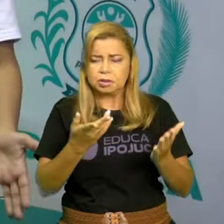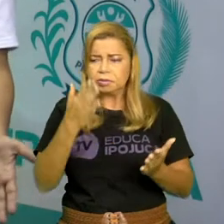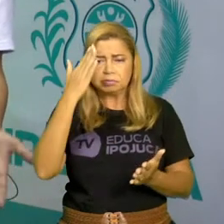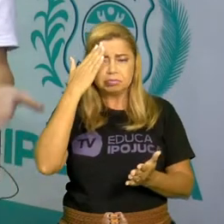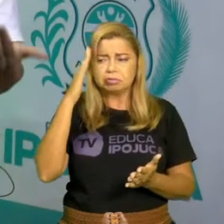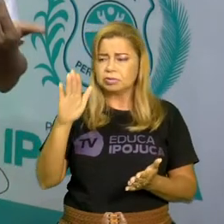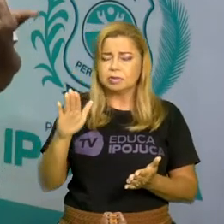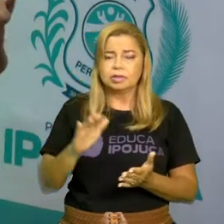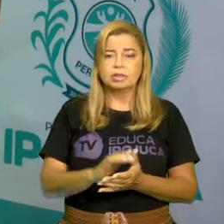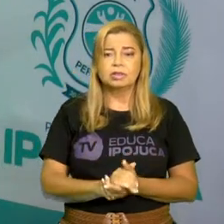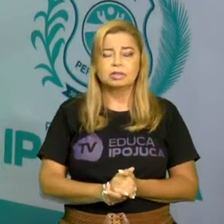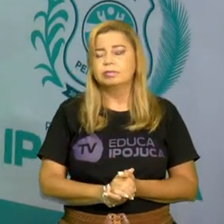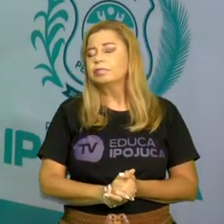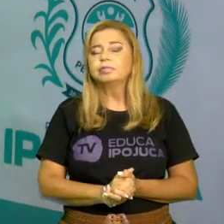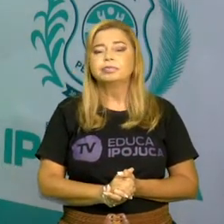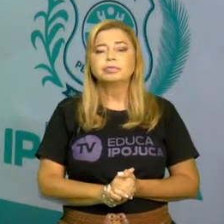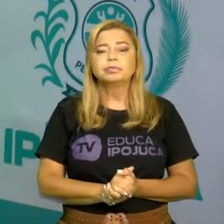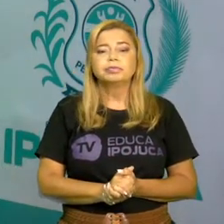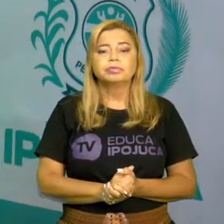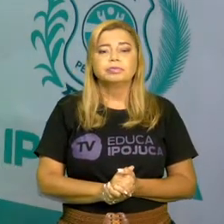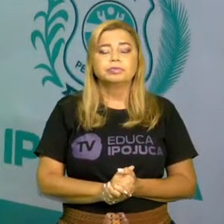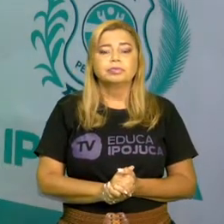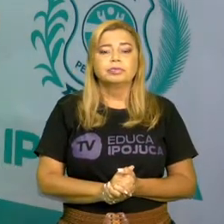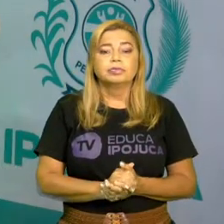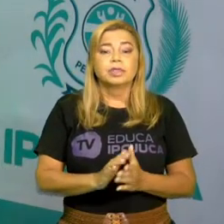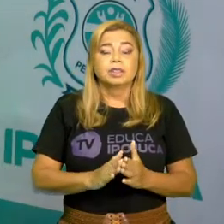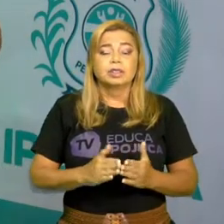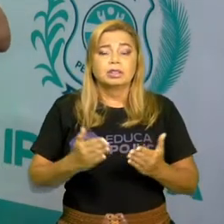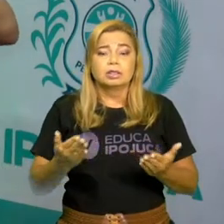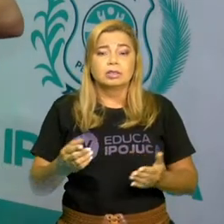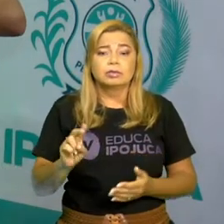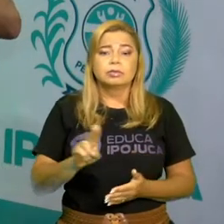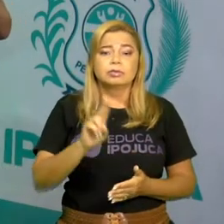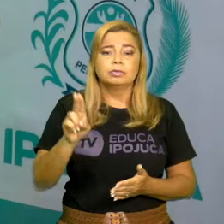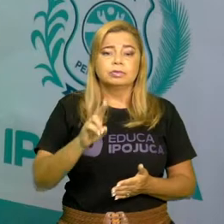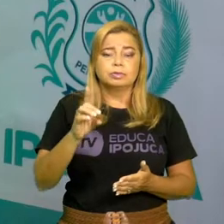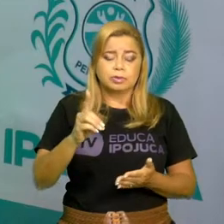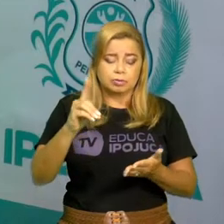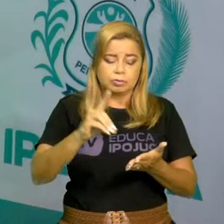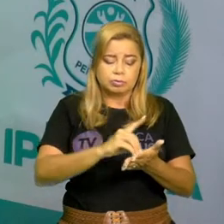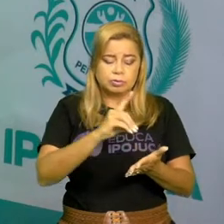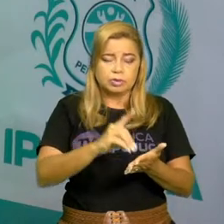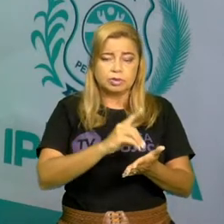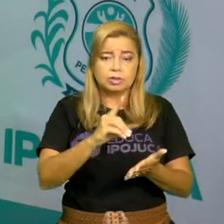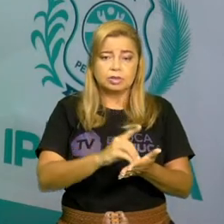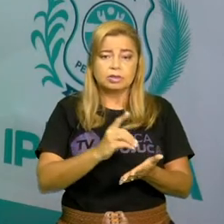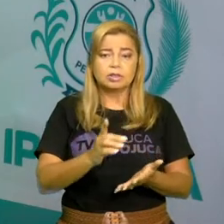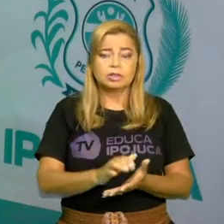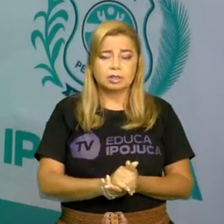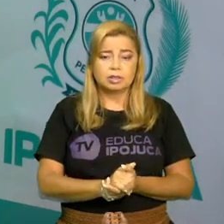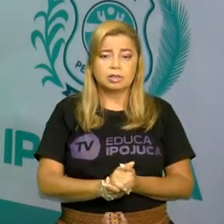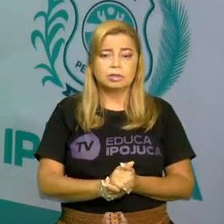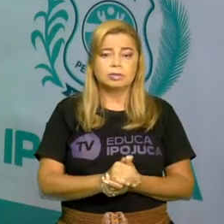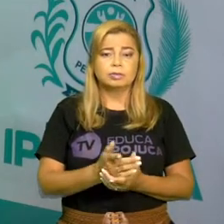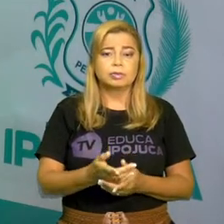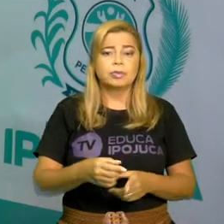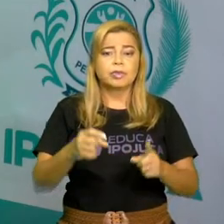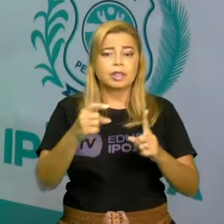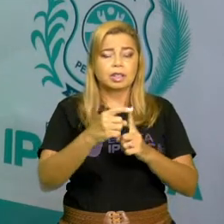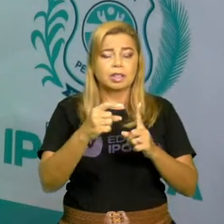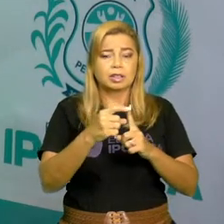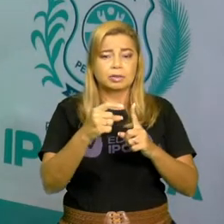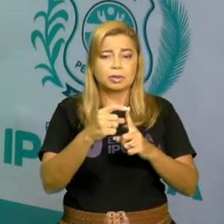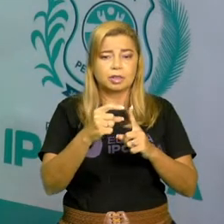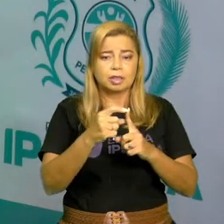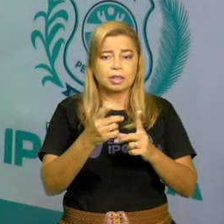Quando a gente usa o dicionário e o dicionário tem essas palavras e essas palavras nos